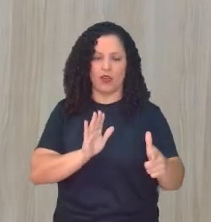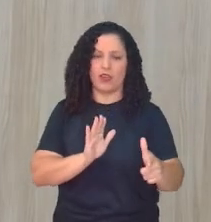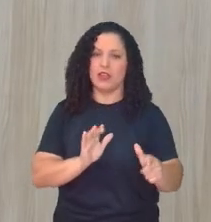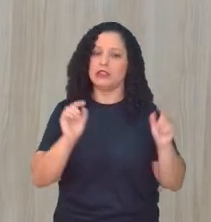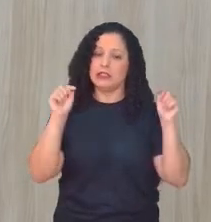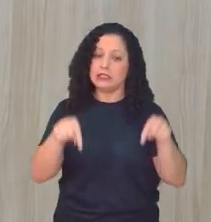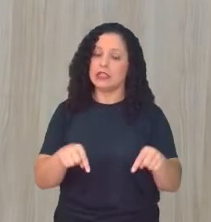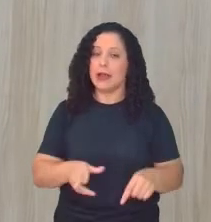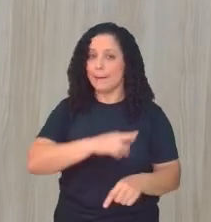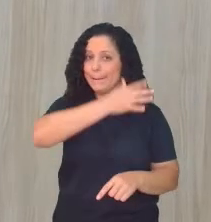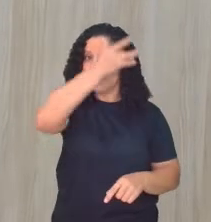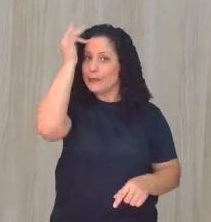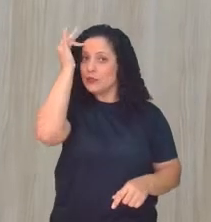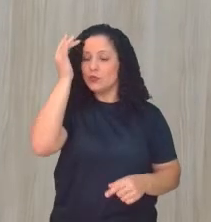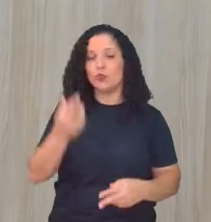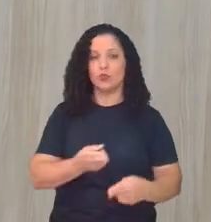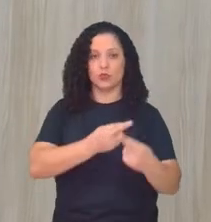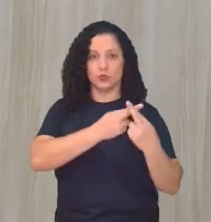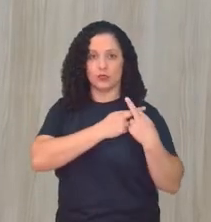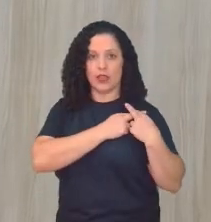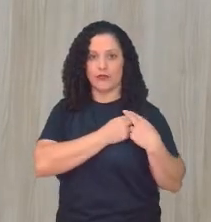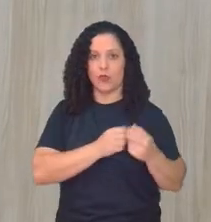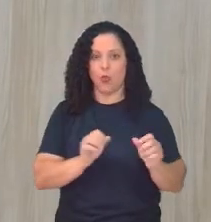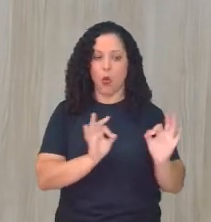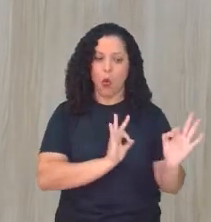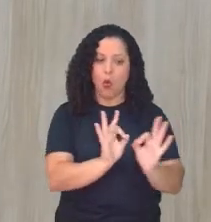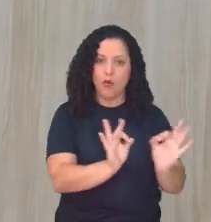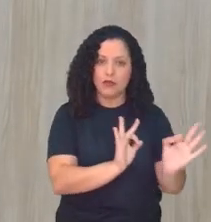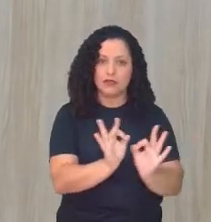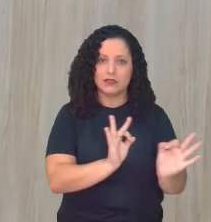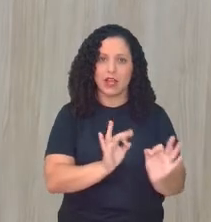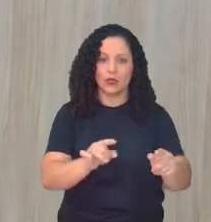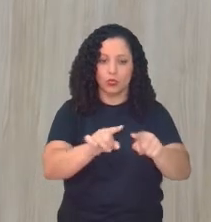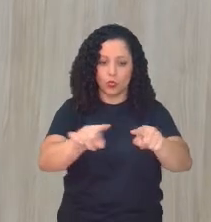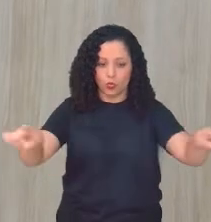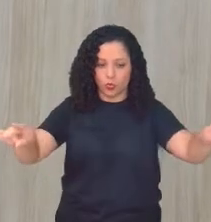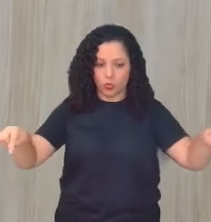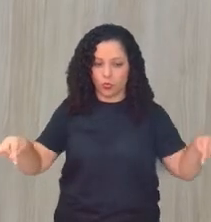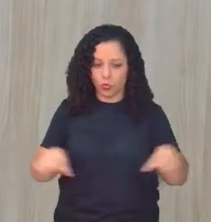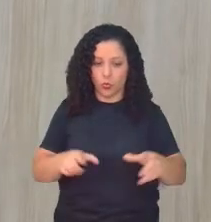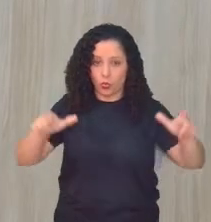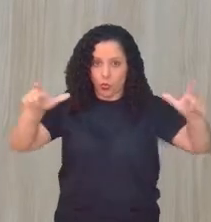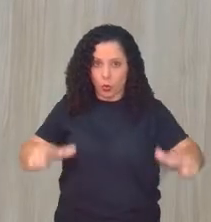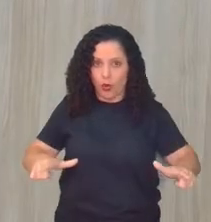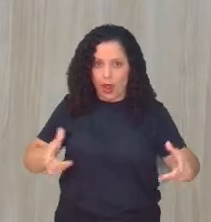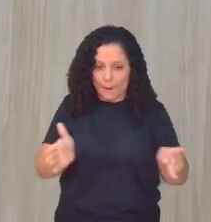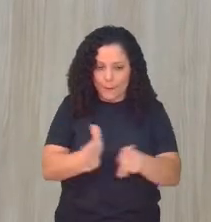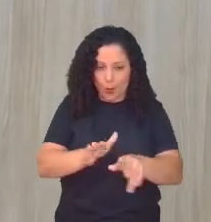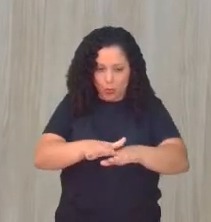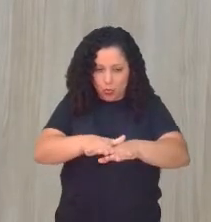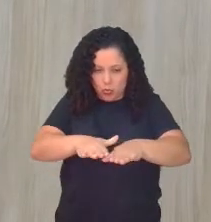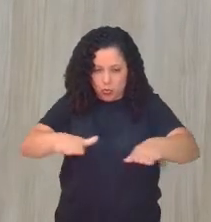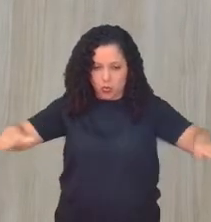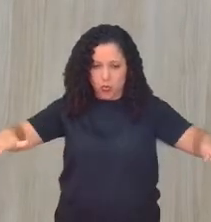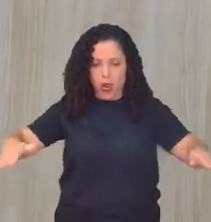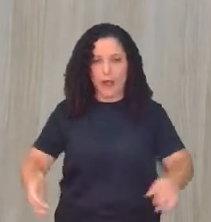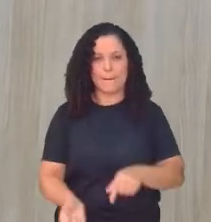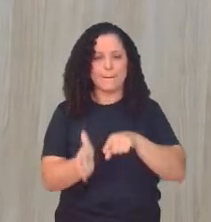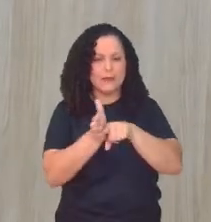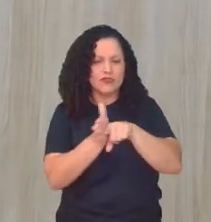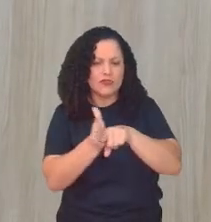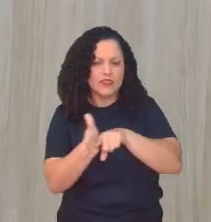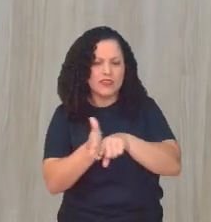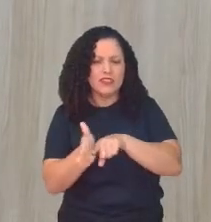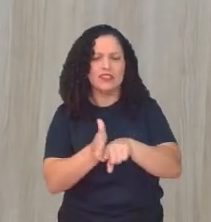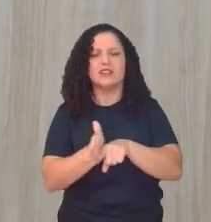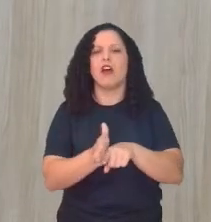produzir ela em uma área determinada para a produção de uma pesquisa ou para a produção